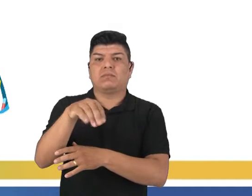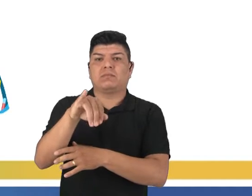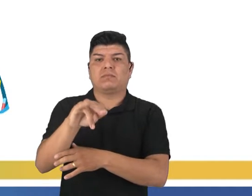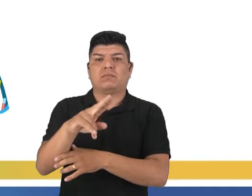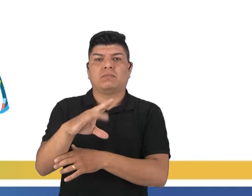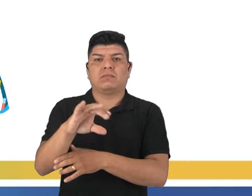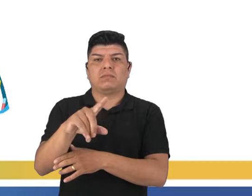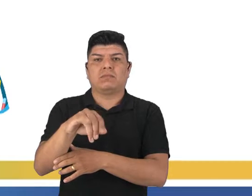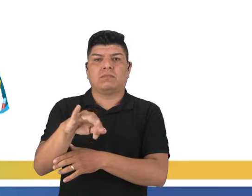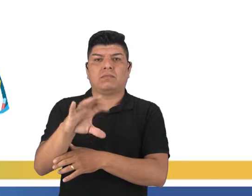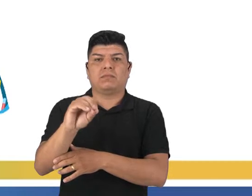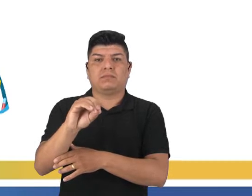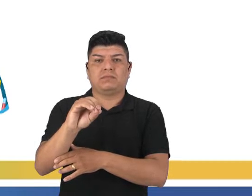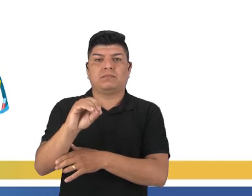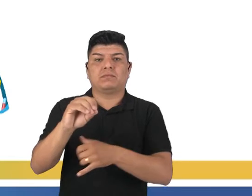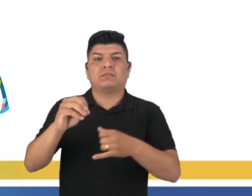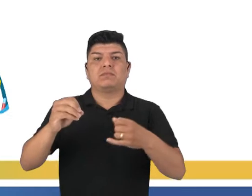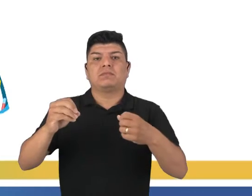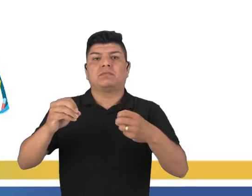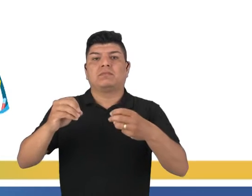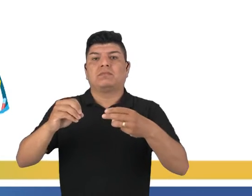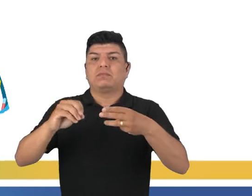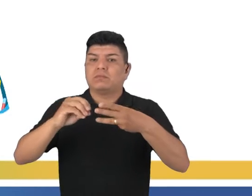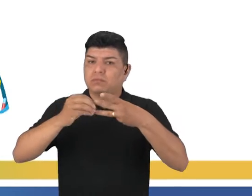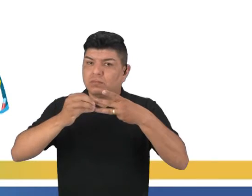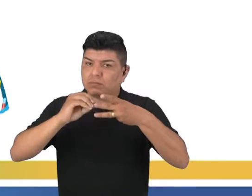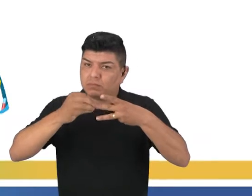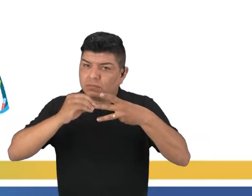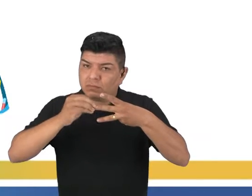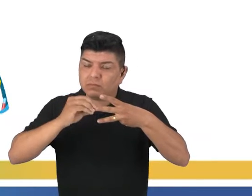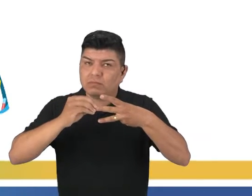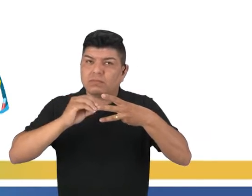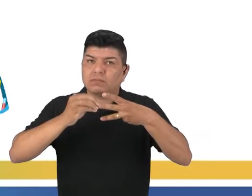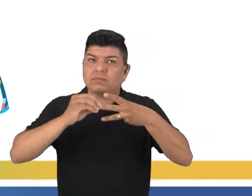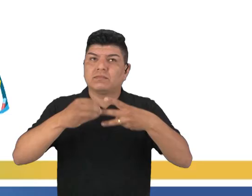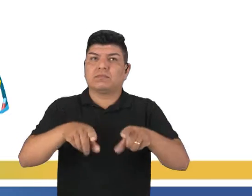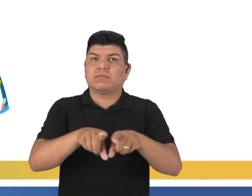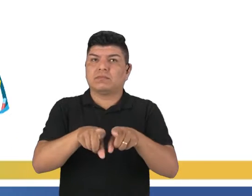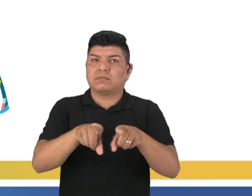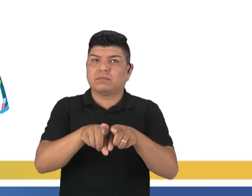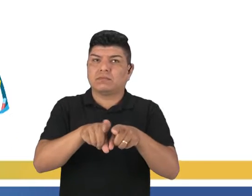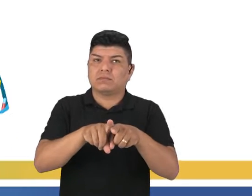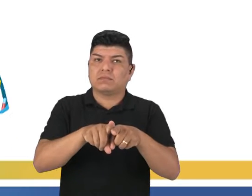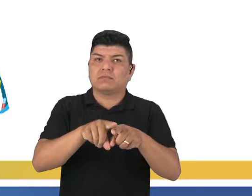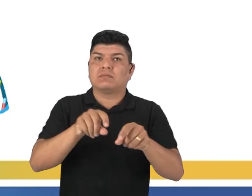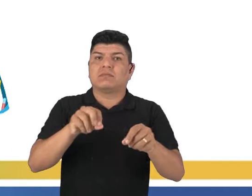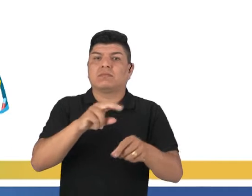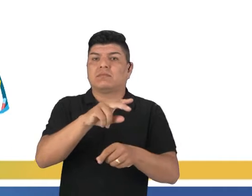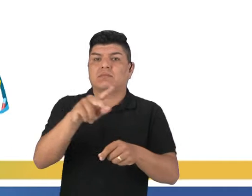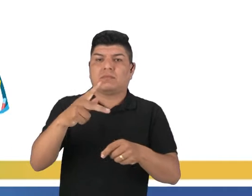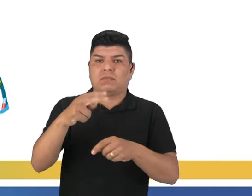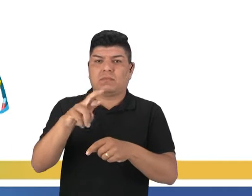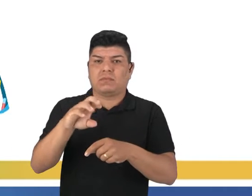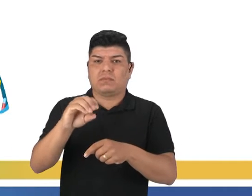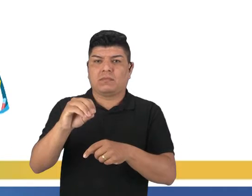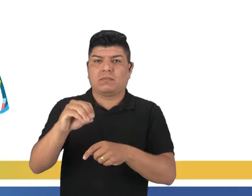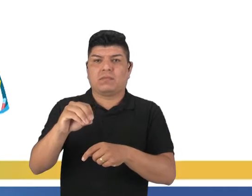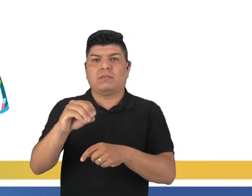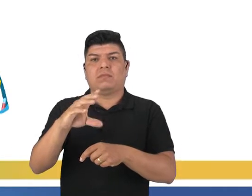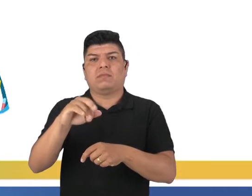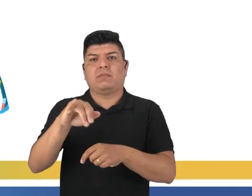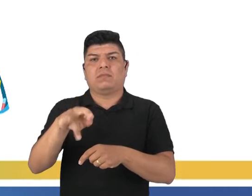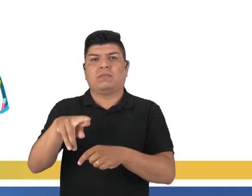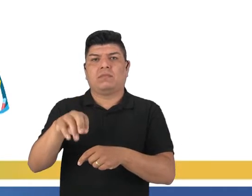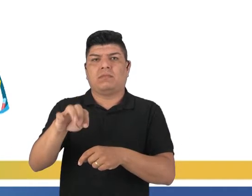encontrado no núcleo das células, nas mitocôndrias, nos cloroplastos. E nos organismos procariontes, o DNA está